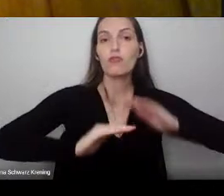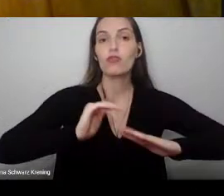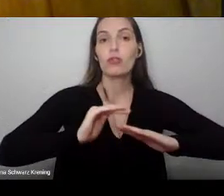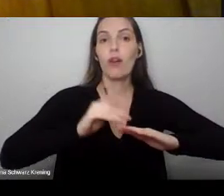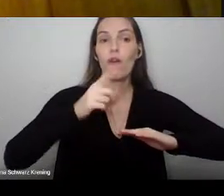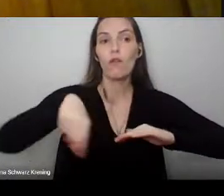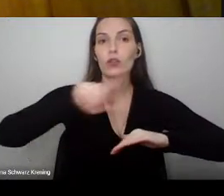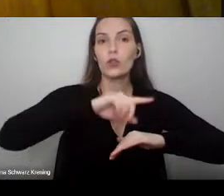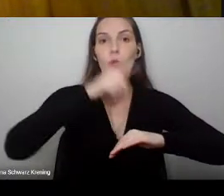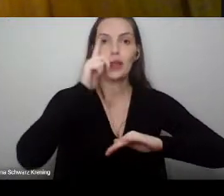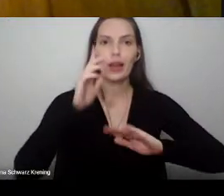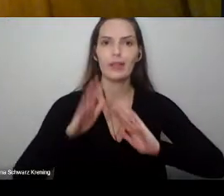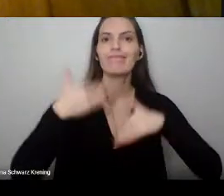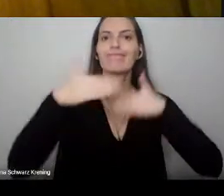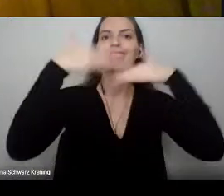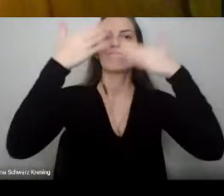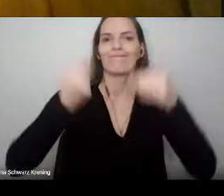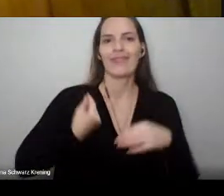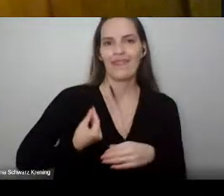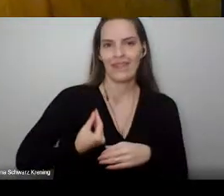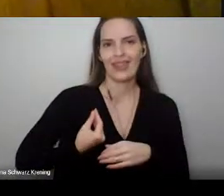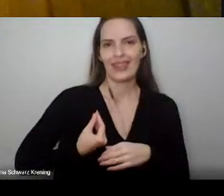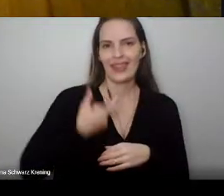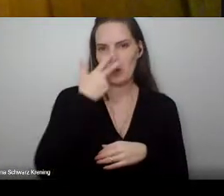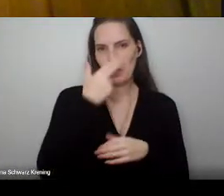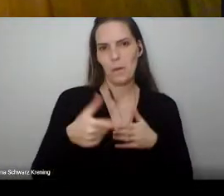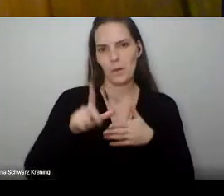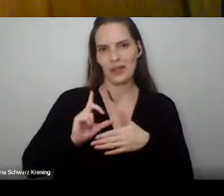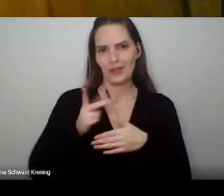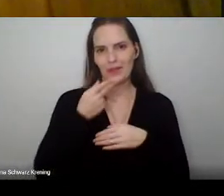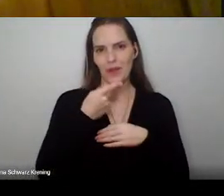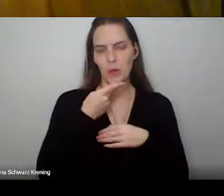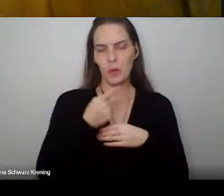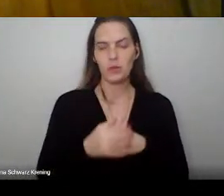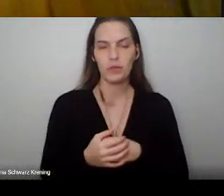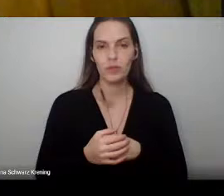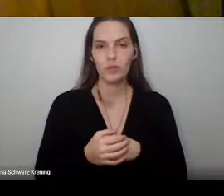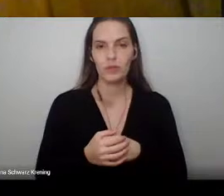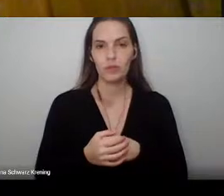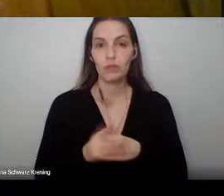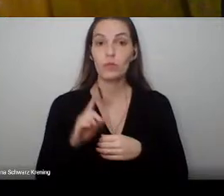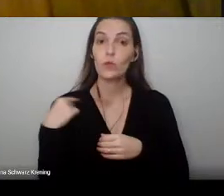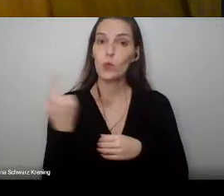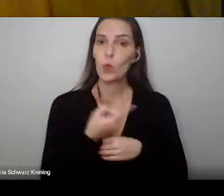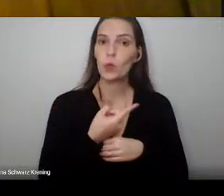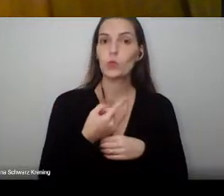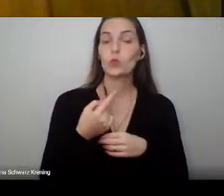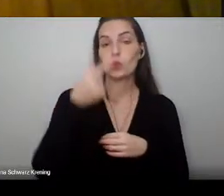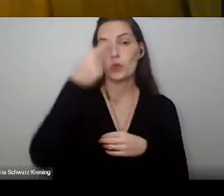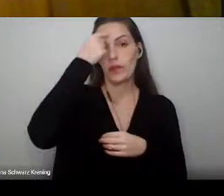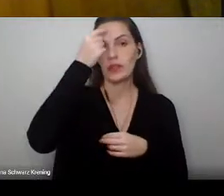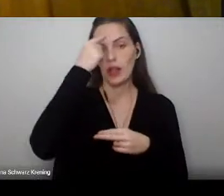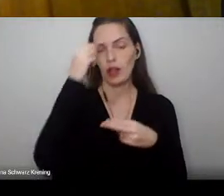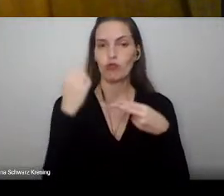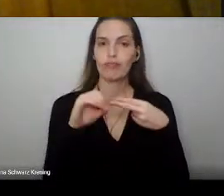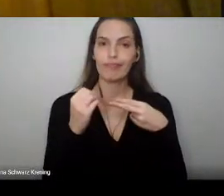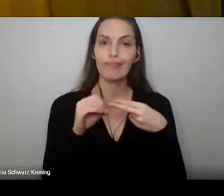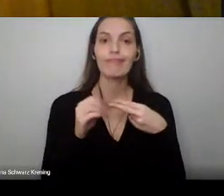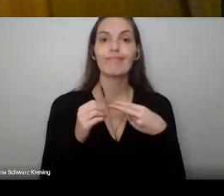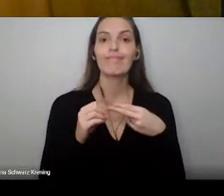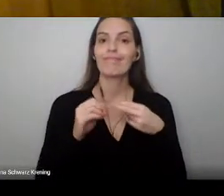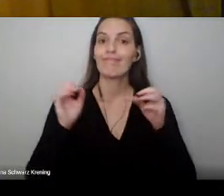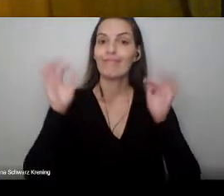vidas, como já foi mencionado anteriormente. A nossa universidade, por sua vez, celebra o cumprimento da sua missão.